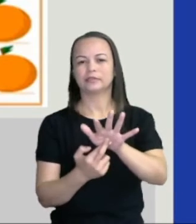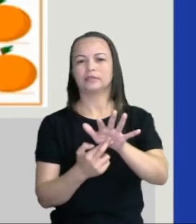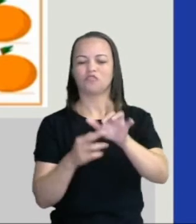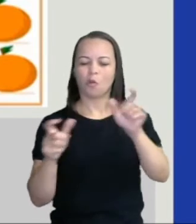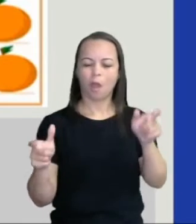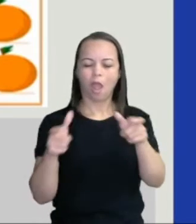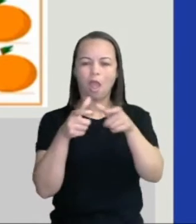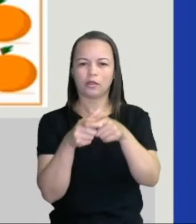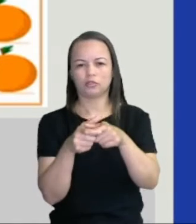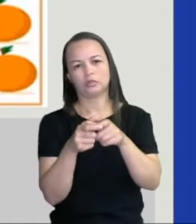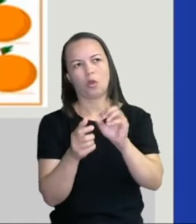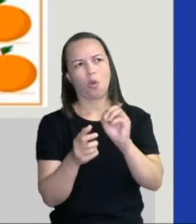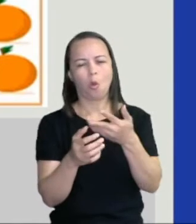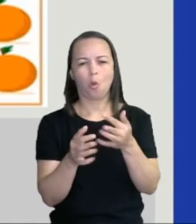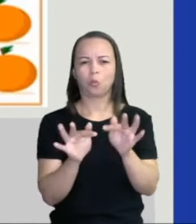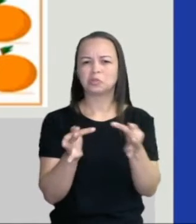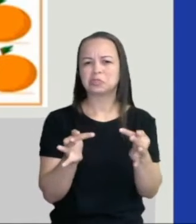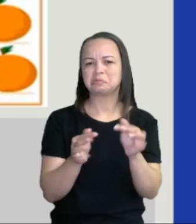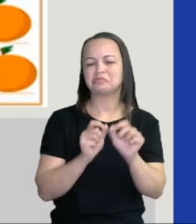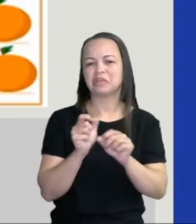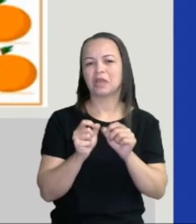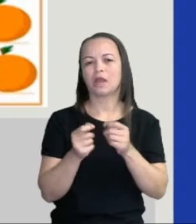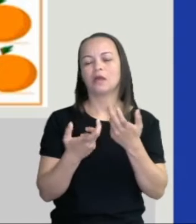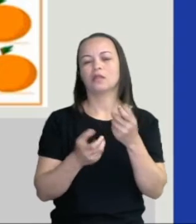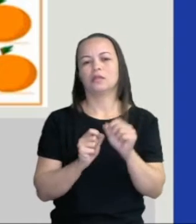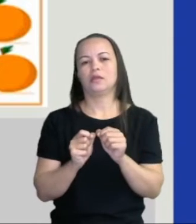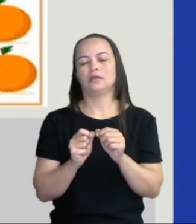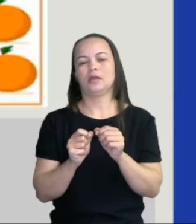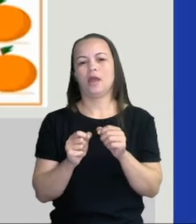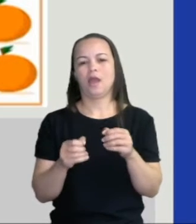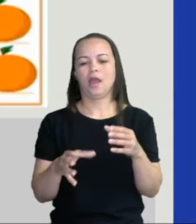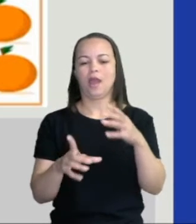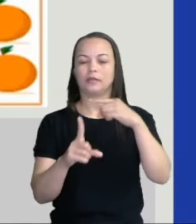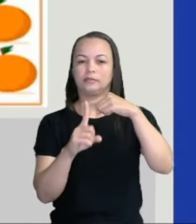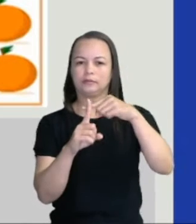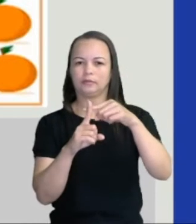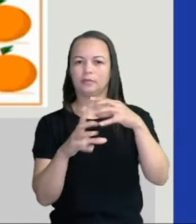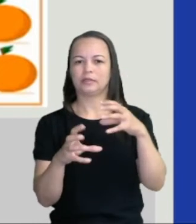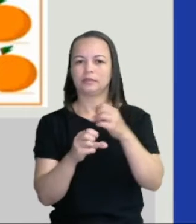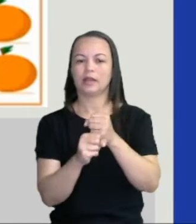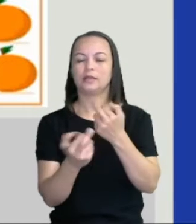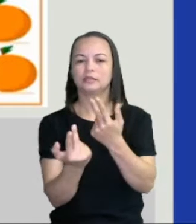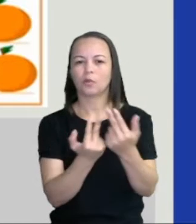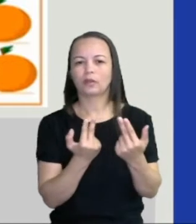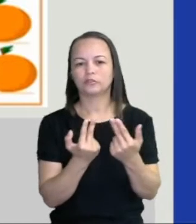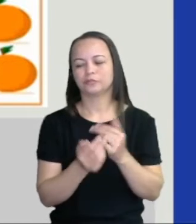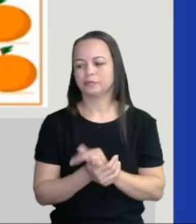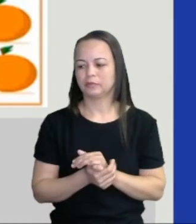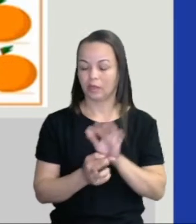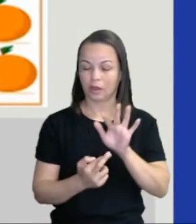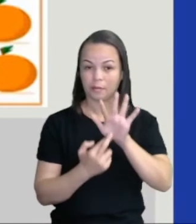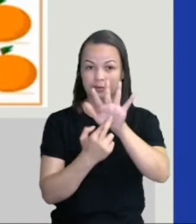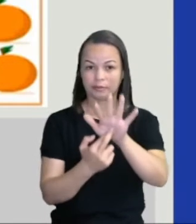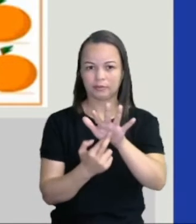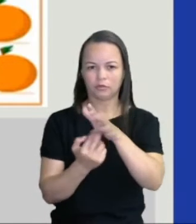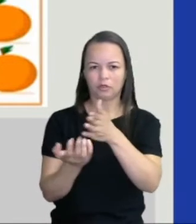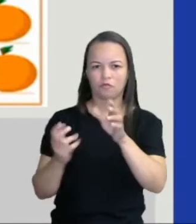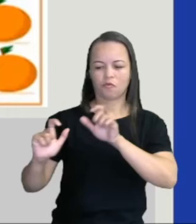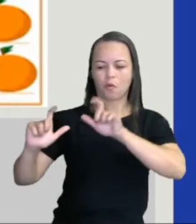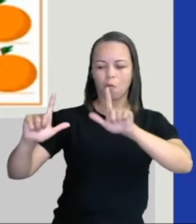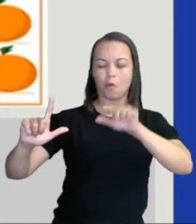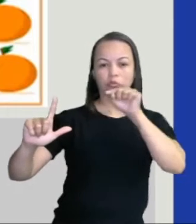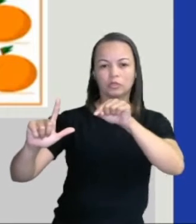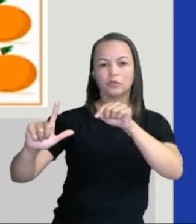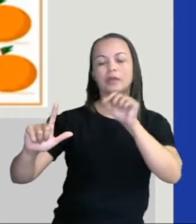reduzida ou simplificada a adição de parcelas iguais. Então, vejam aí essa representação que eu trouxe das